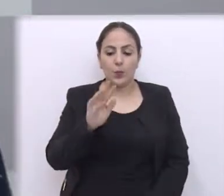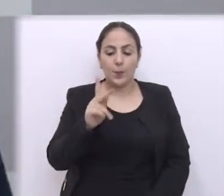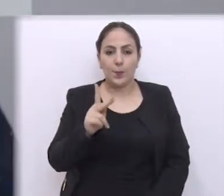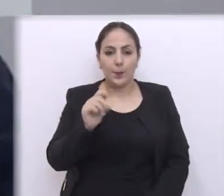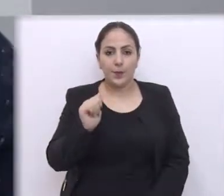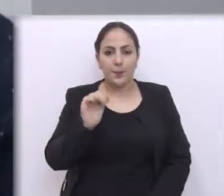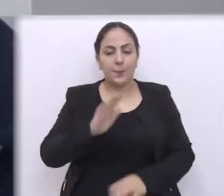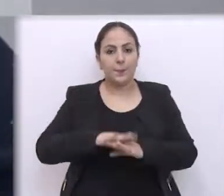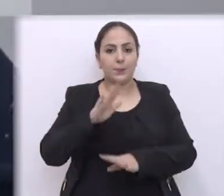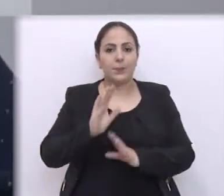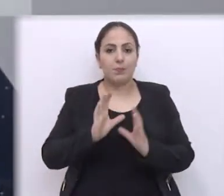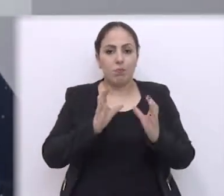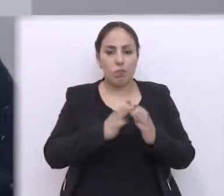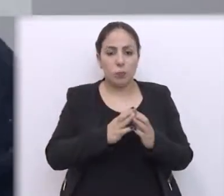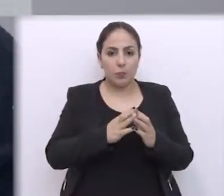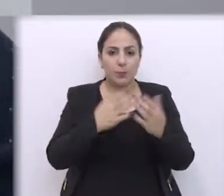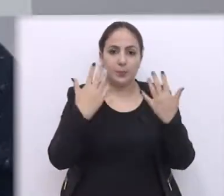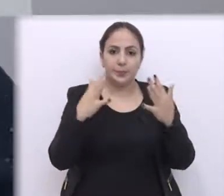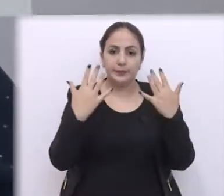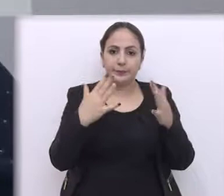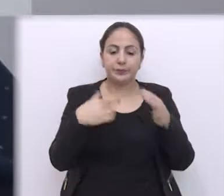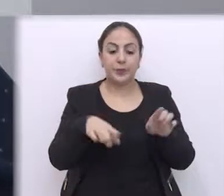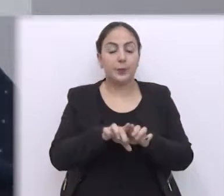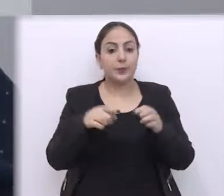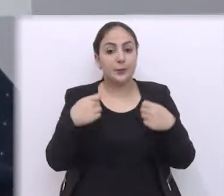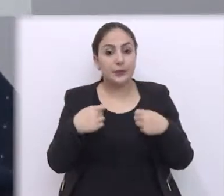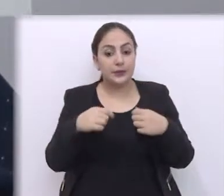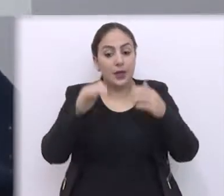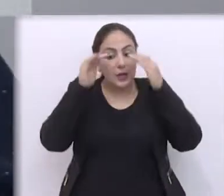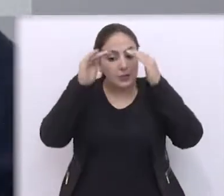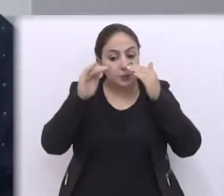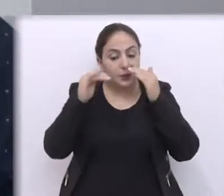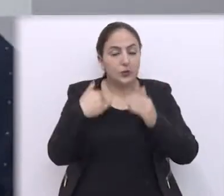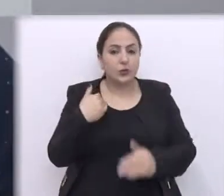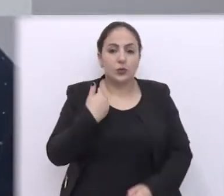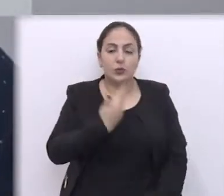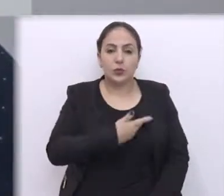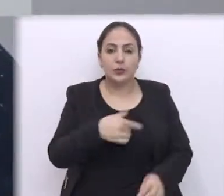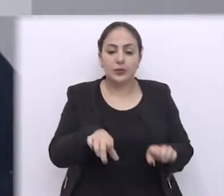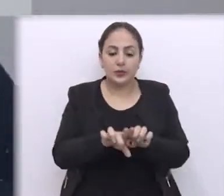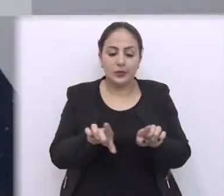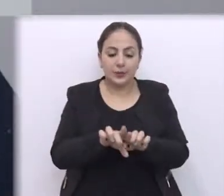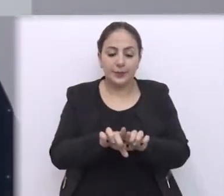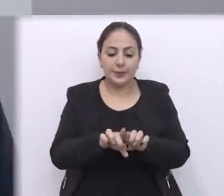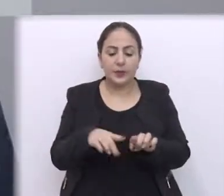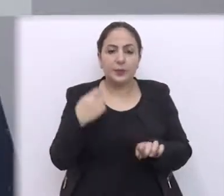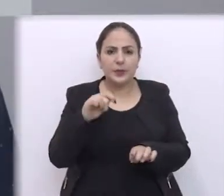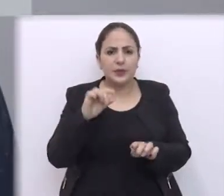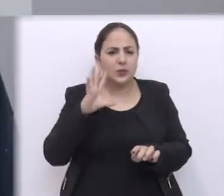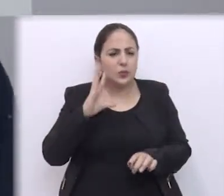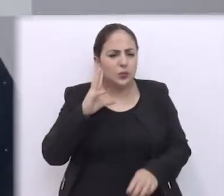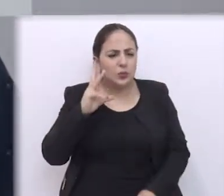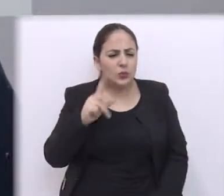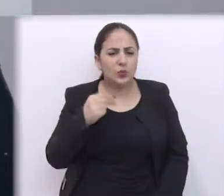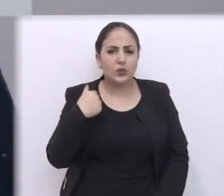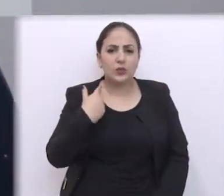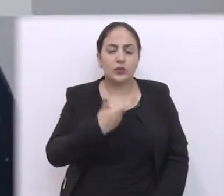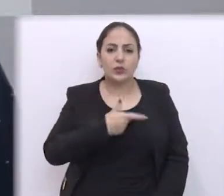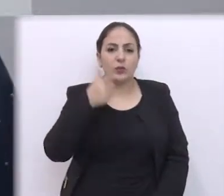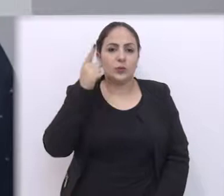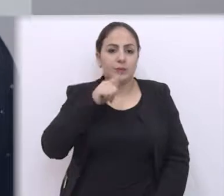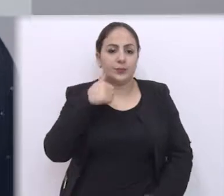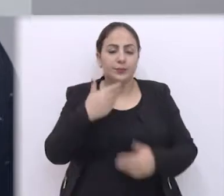UPA é mais um grupo que está de parabéns, que merece o nosso respeito, e merece, sim, toda a nossa